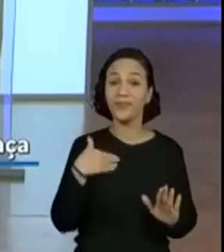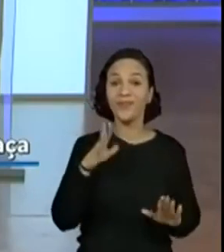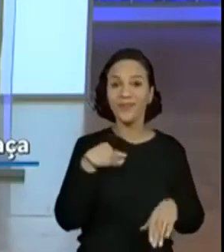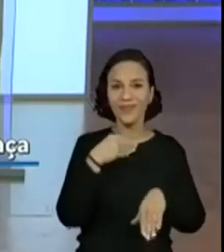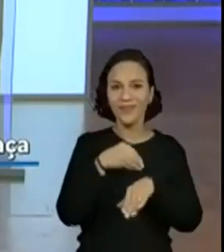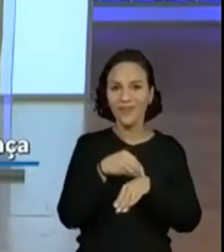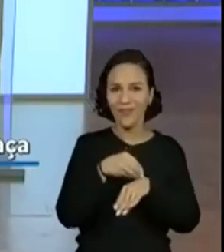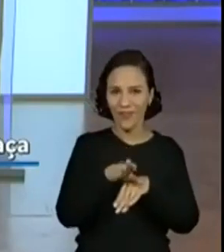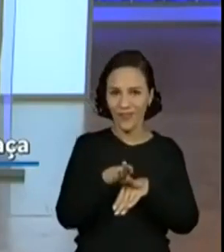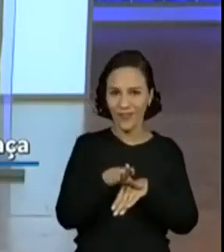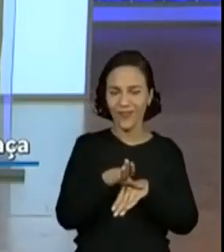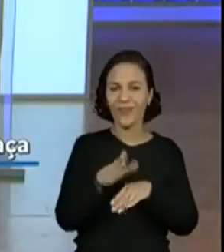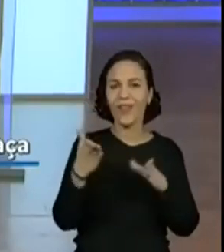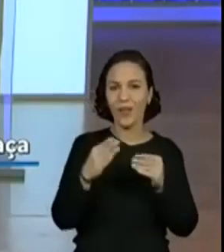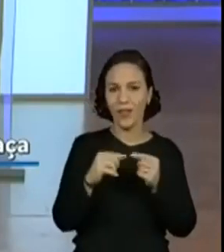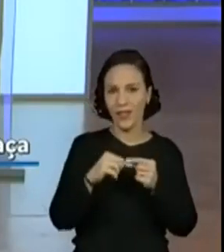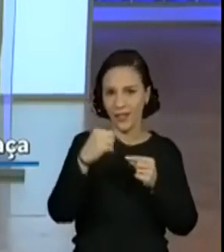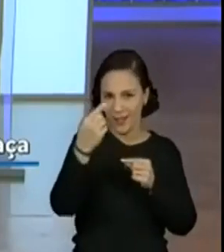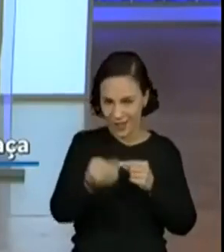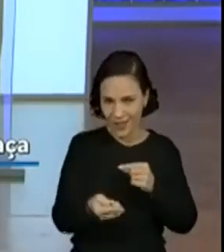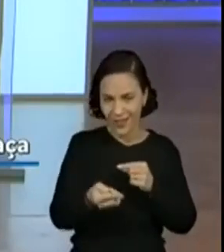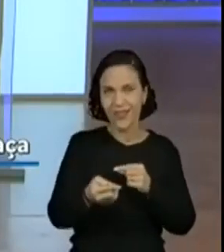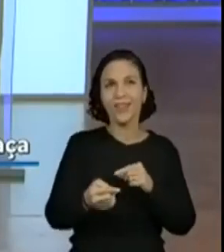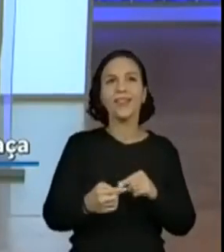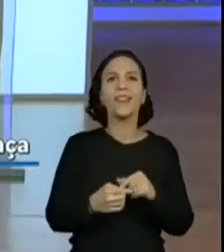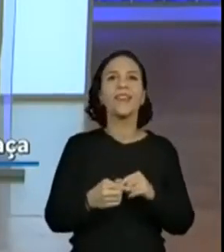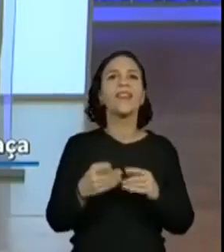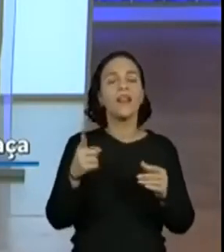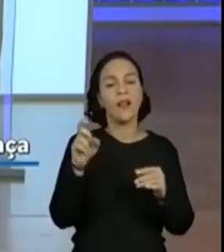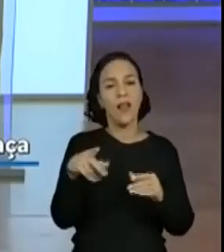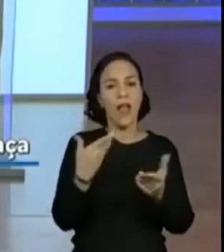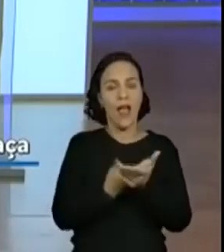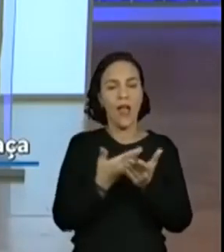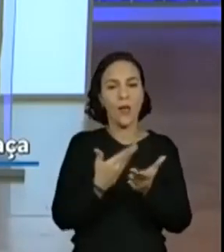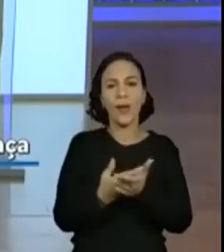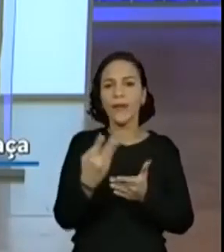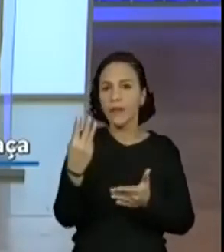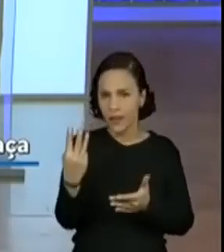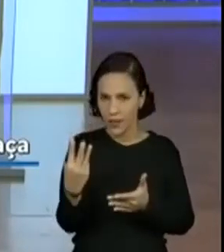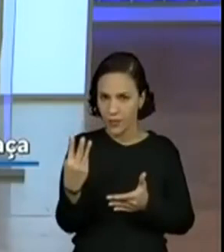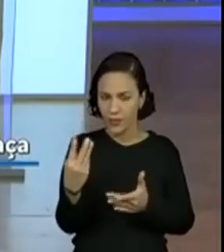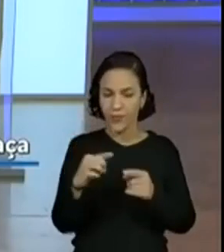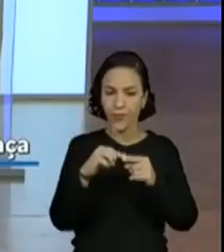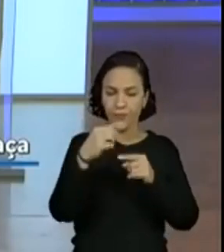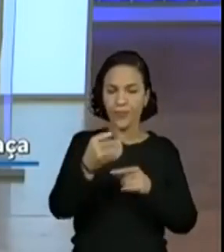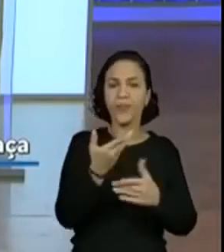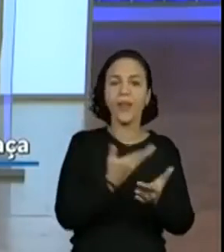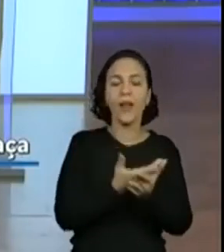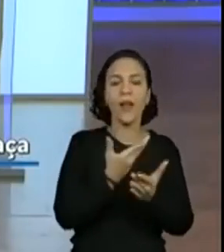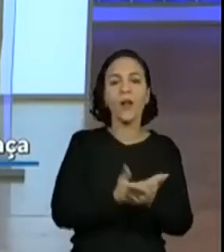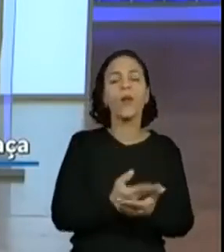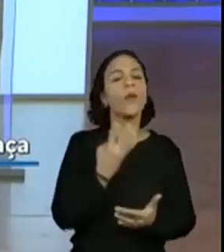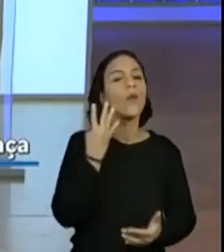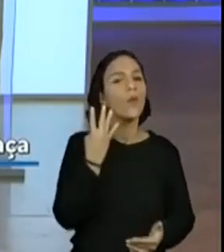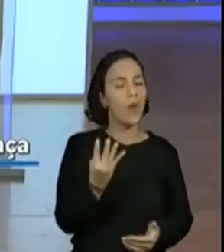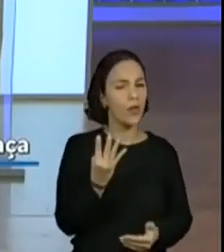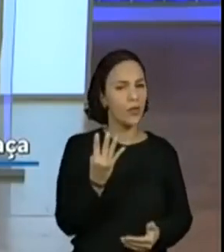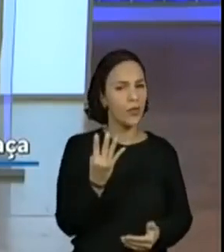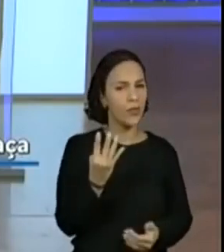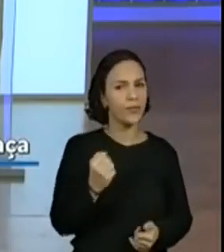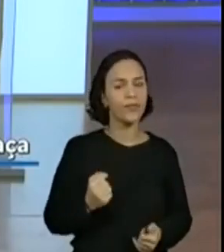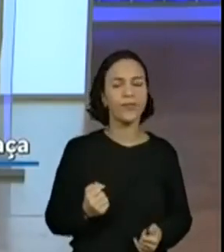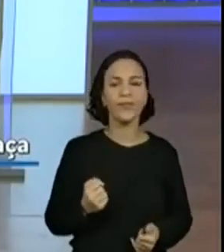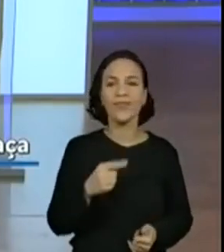aqui um pouquinho, porque a gente vai estar aqui daqui a pouquinho mesmo. Sim, essa foi a aula 3. Vamos para a aula 4. gente daqui a pouquinho vai para a aula 4.